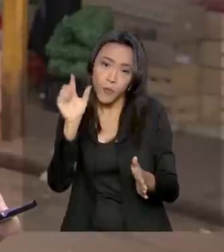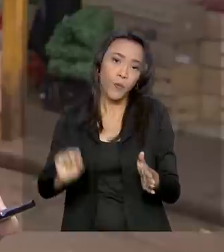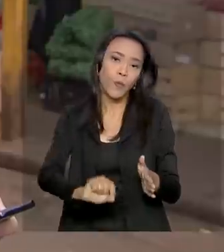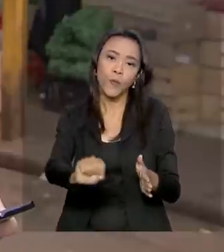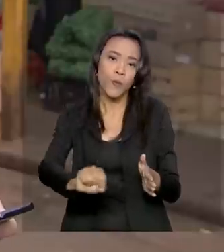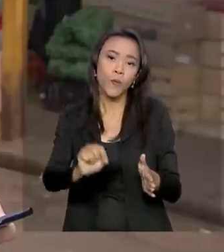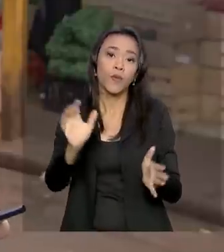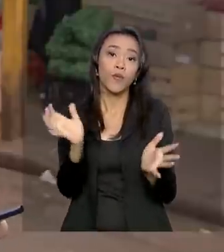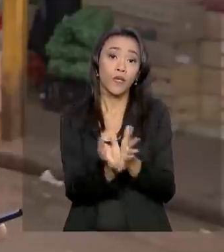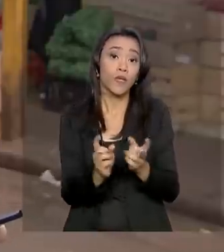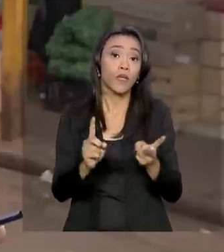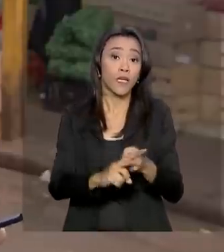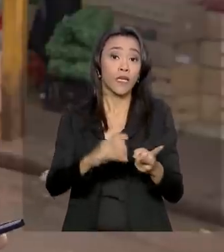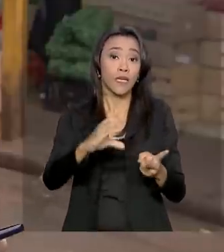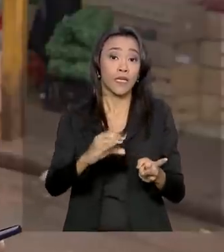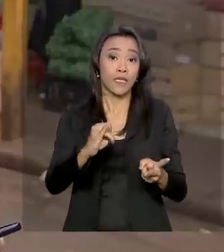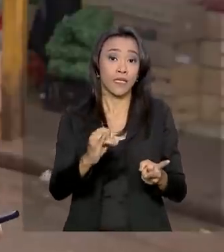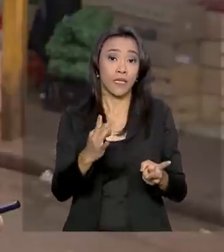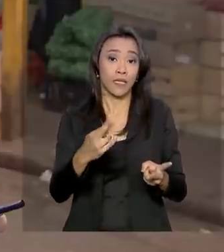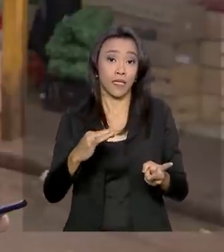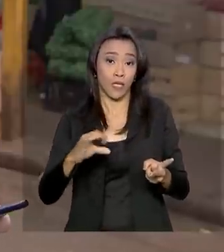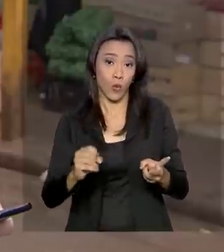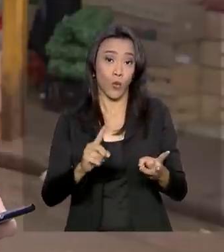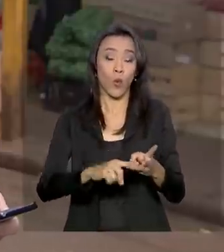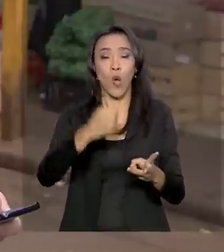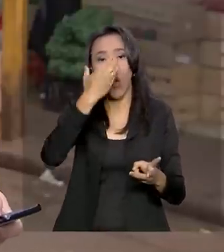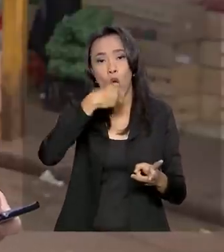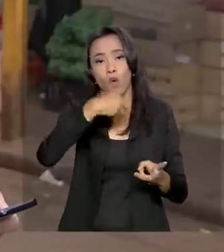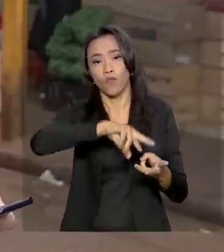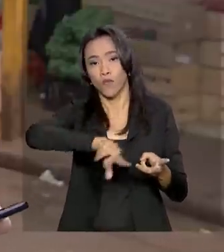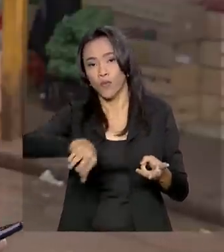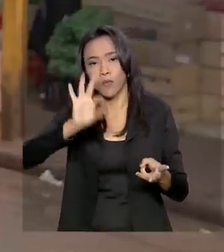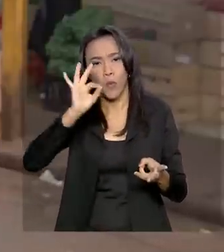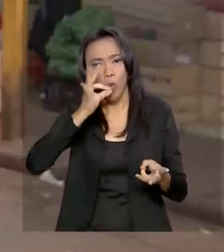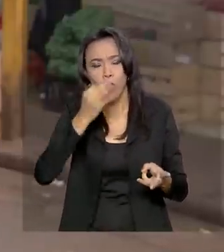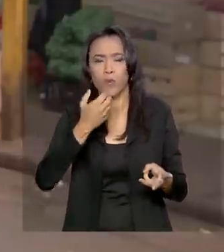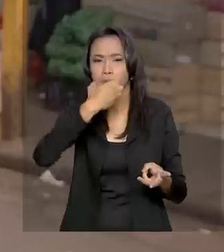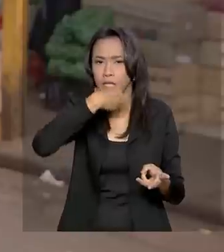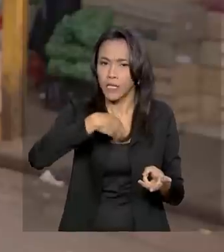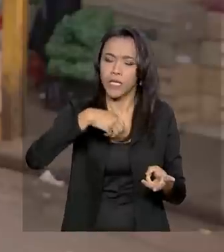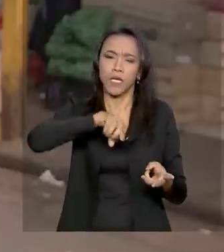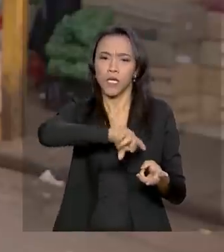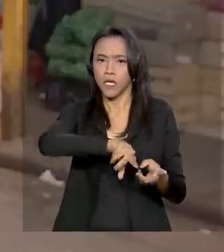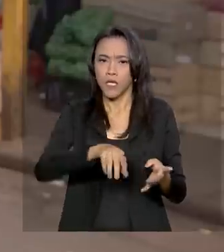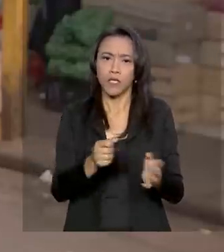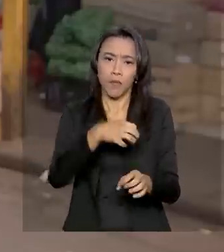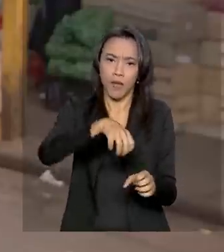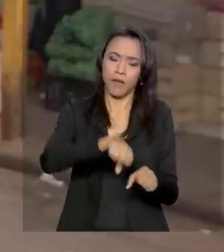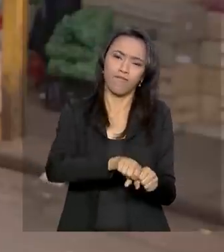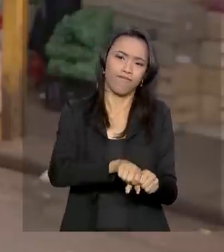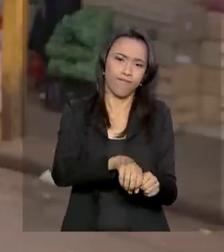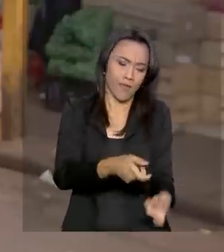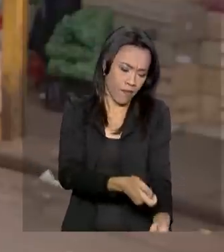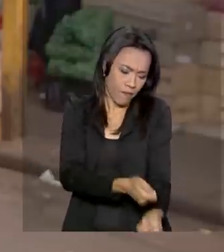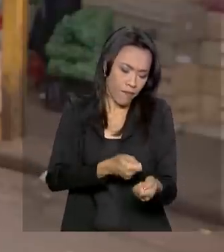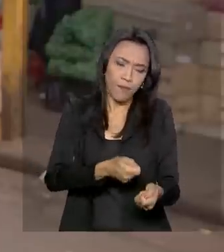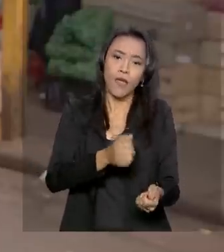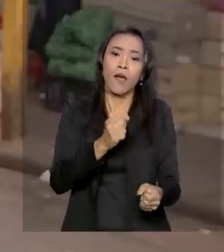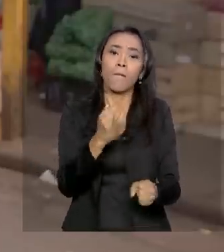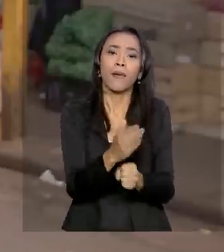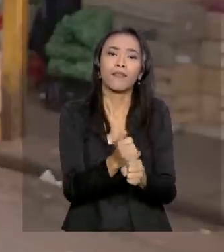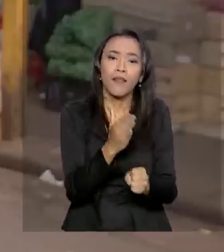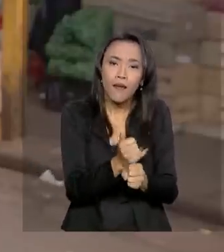cítricos, frutas também como maçã, uva, morango, tubérculos como batata, batata doce,